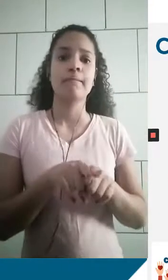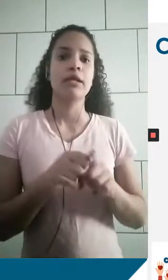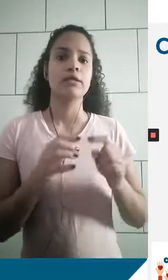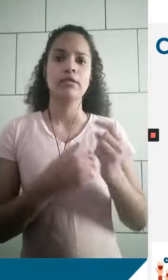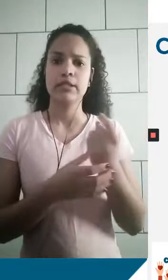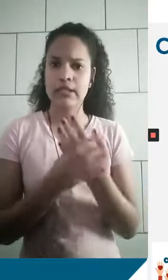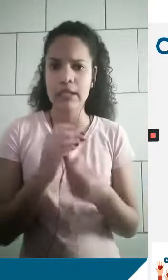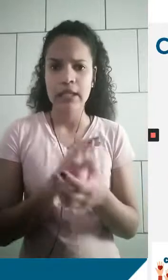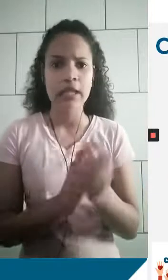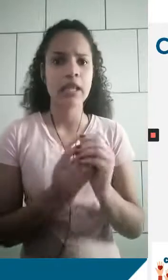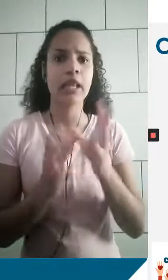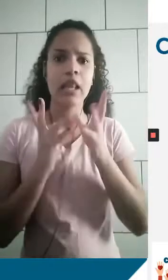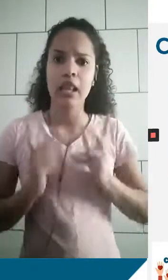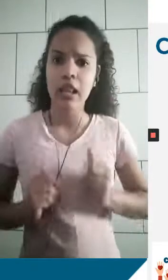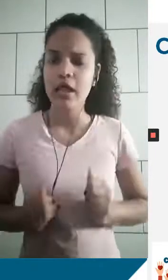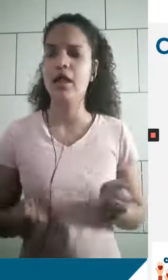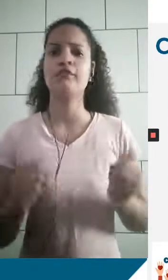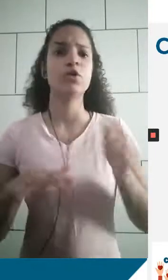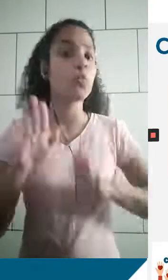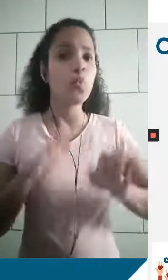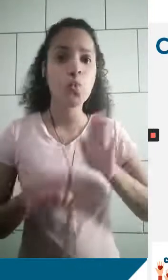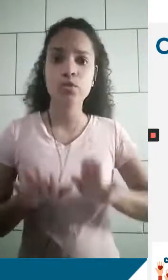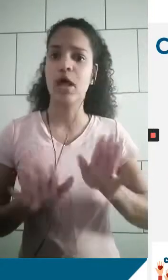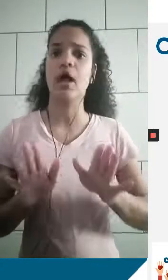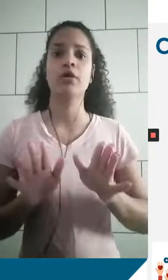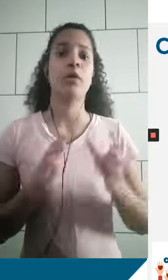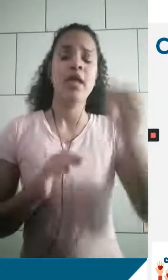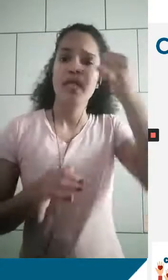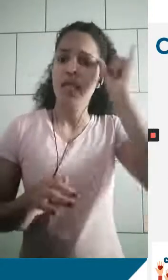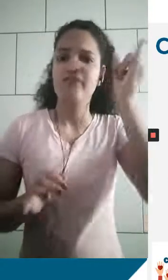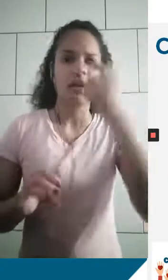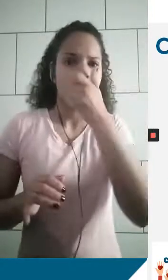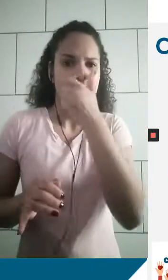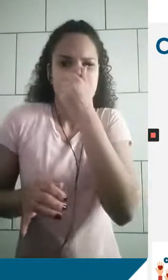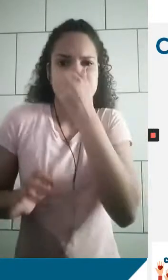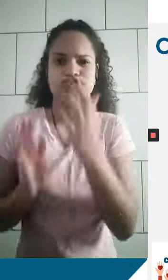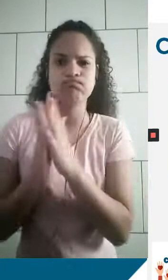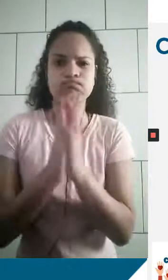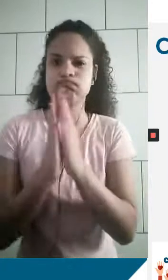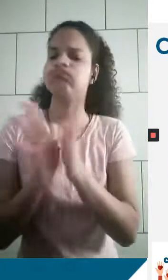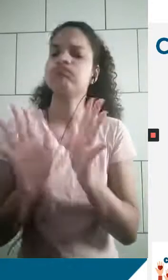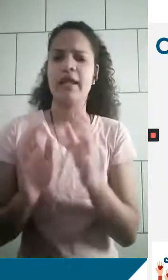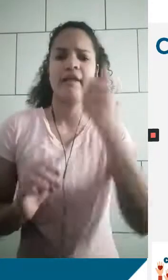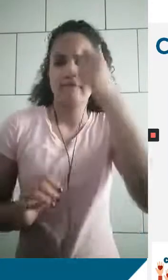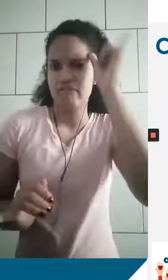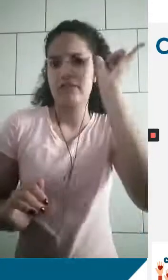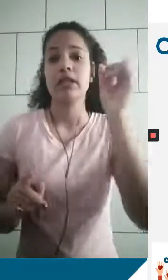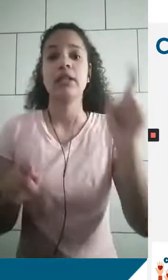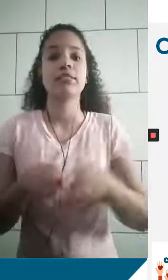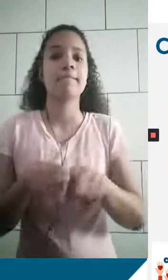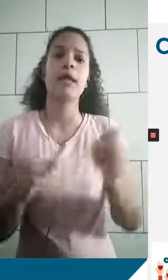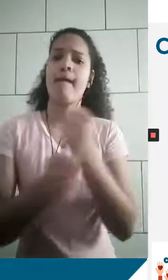postura higiênica, lavando sempre as mãos, cuidado sempre com isso, evitem aglomerações, e um grande abraço de